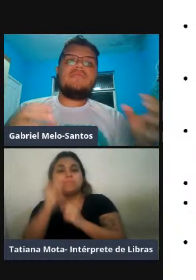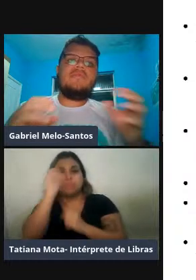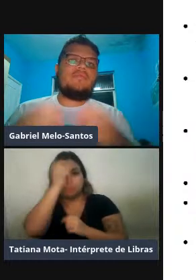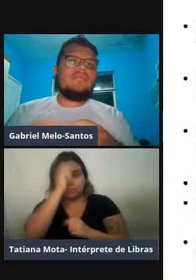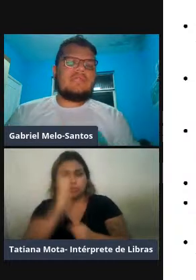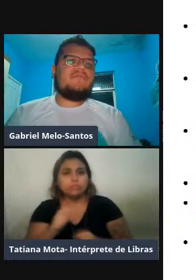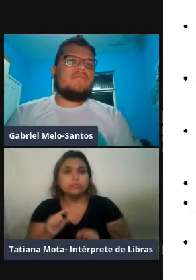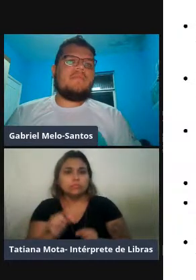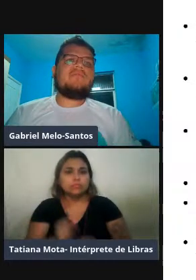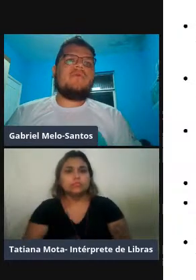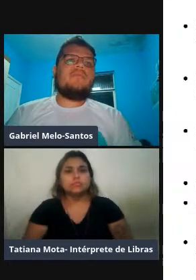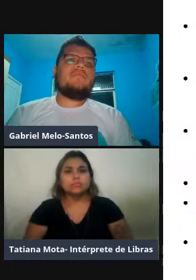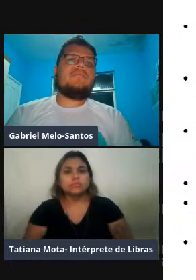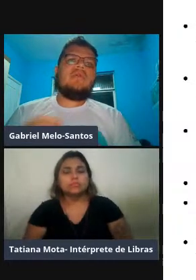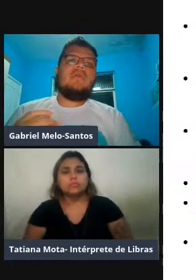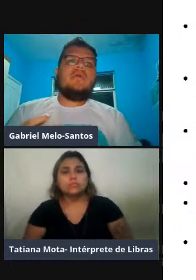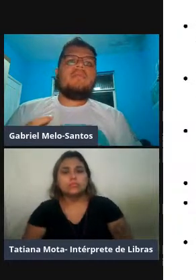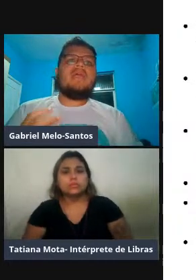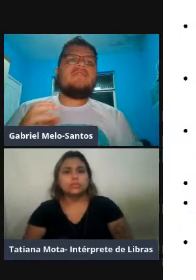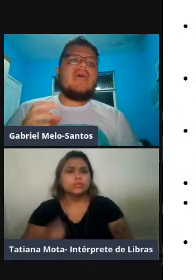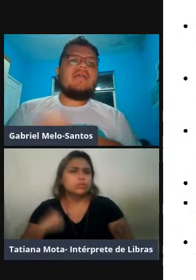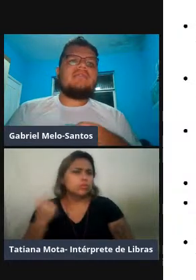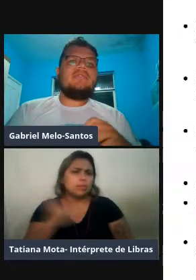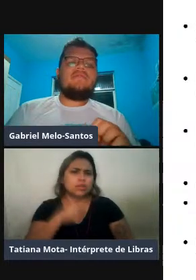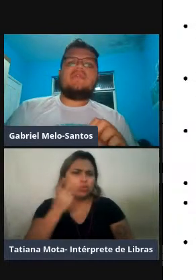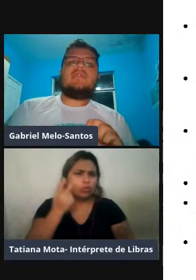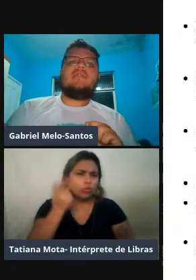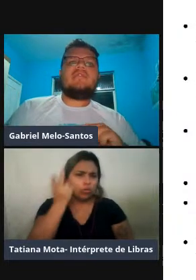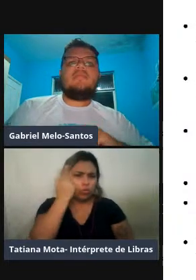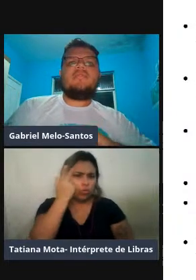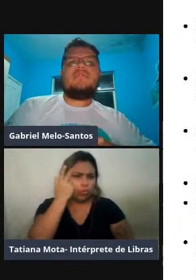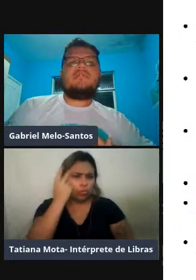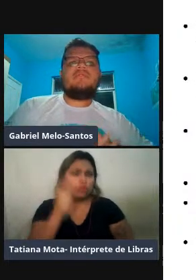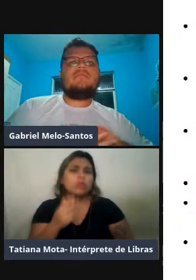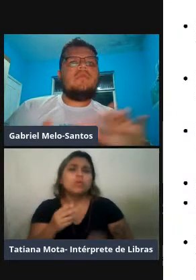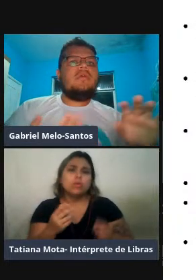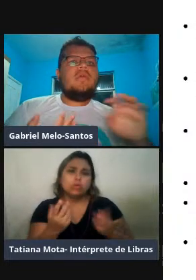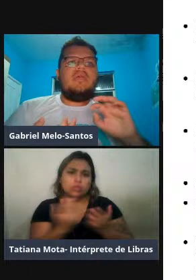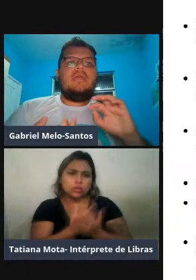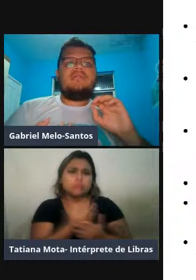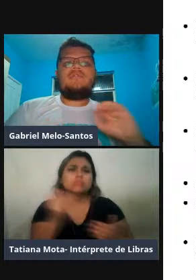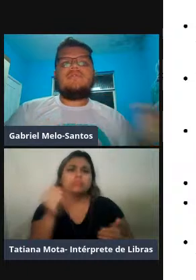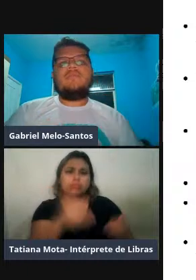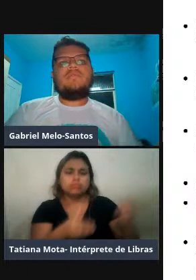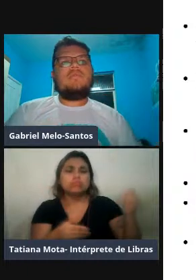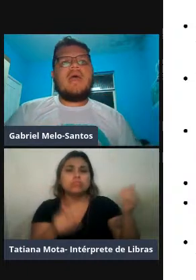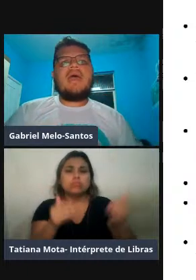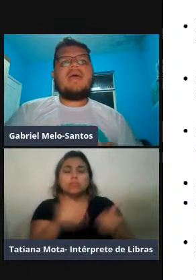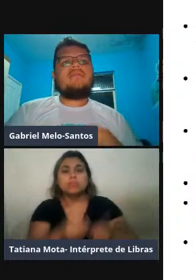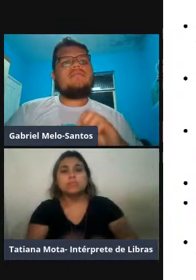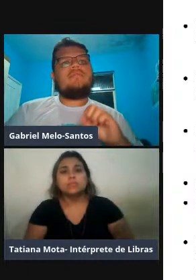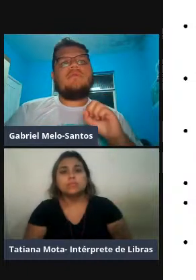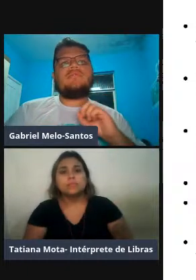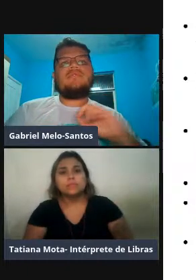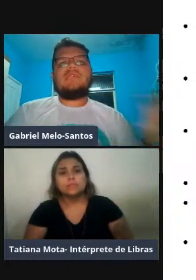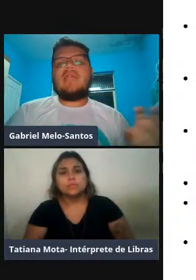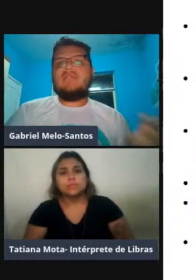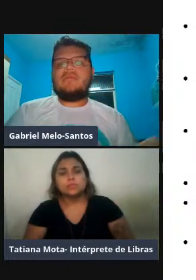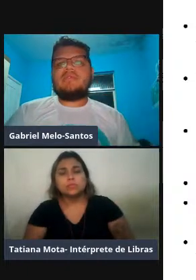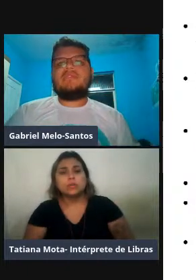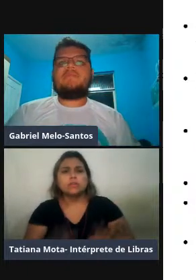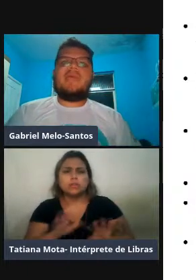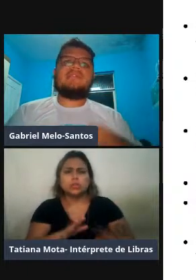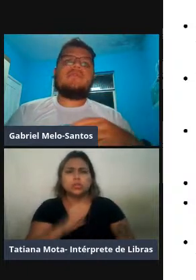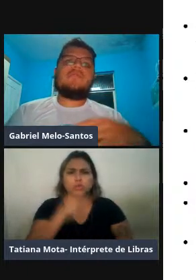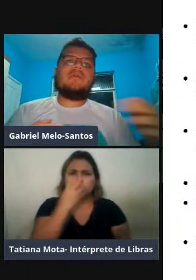a gente focou nos assovios mais comuns para evitar que a gente estivesse ali então mostrando sons muito raros ou sons